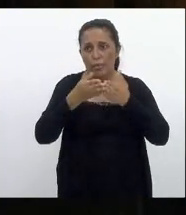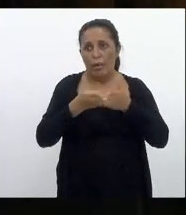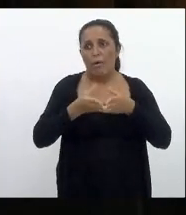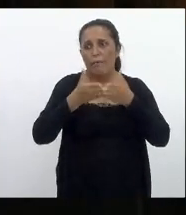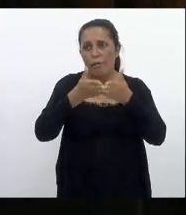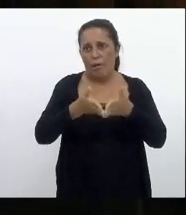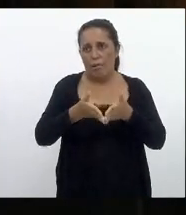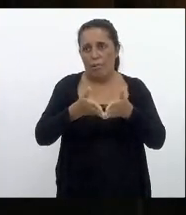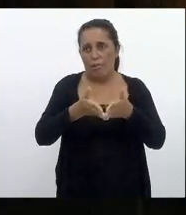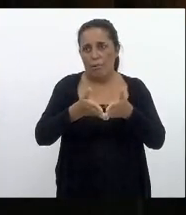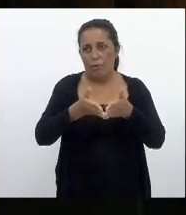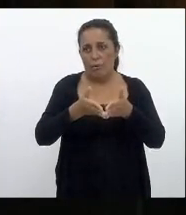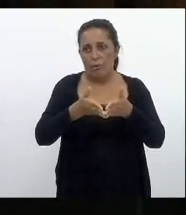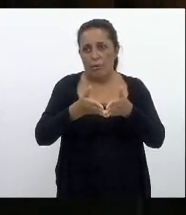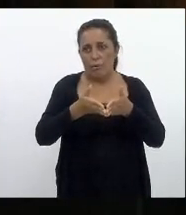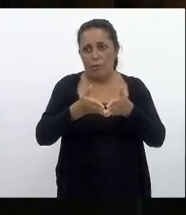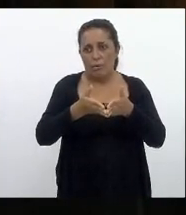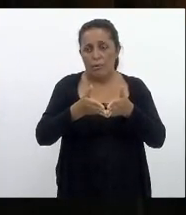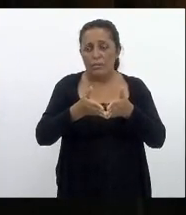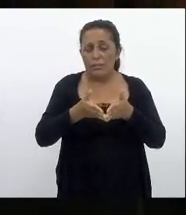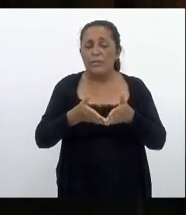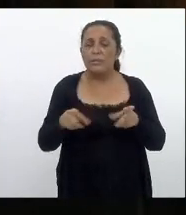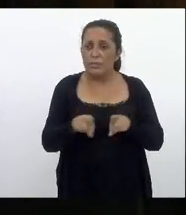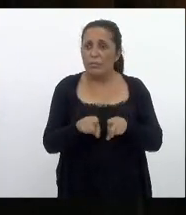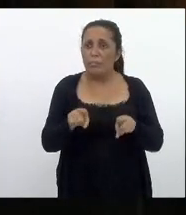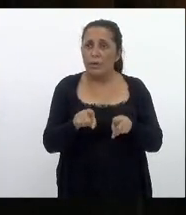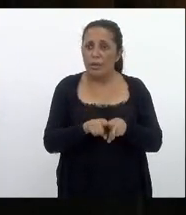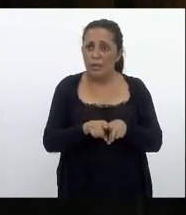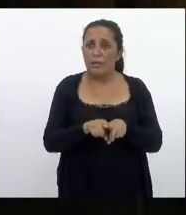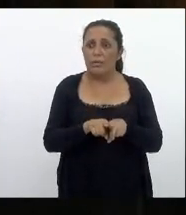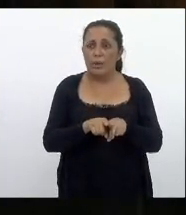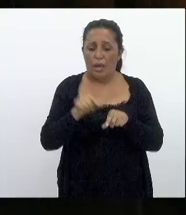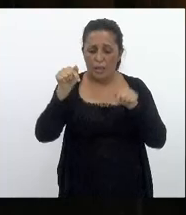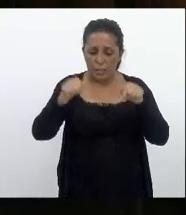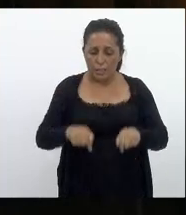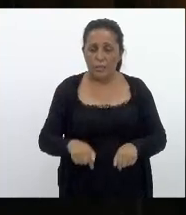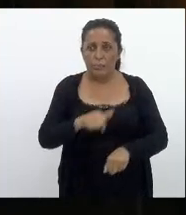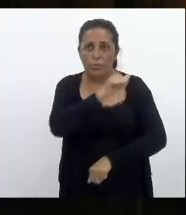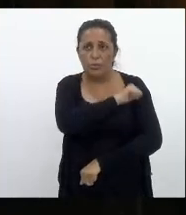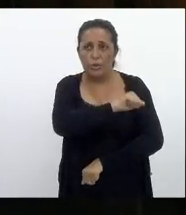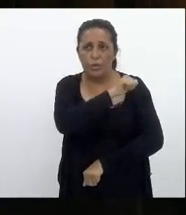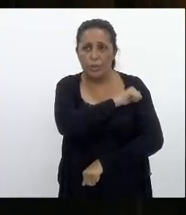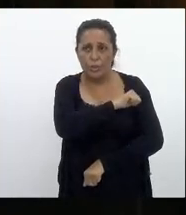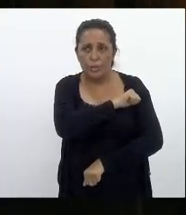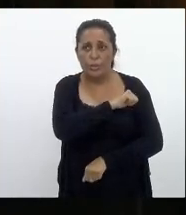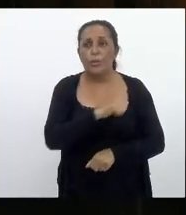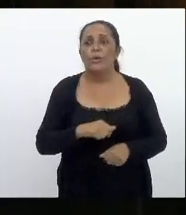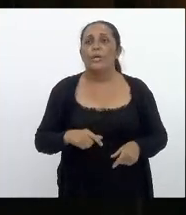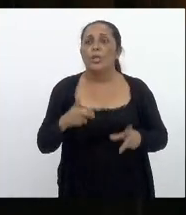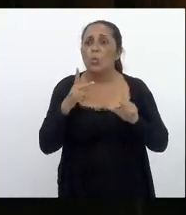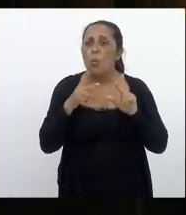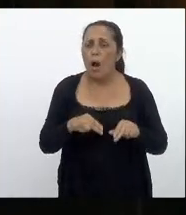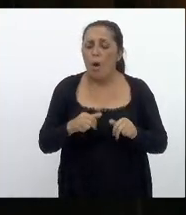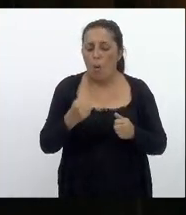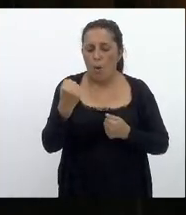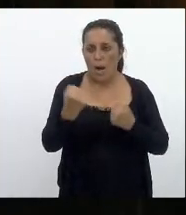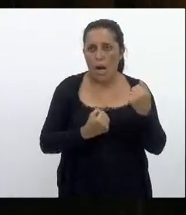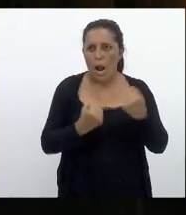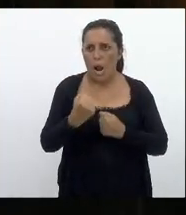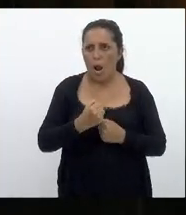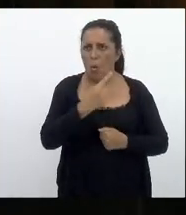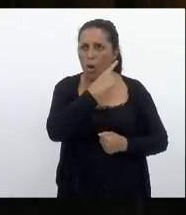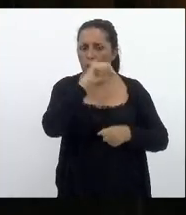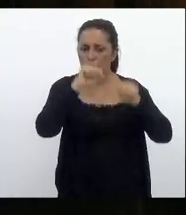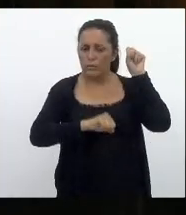ela está para o Rio de Janeiro assim como a indústria automobilística está para o estado de São Paulo no